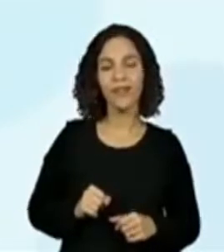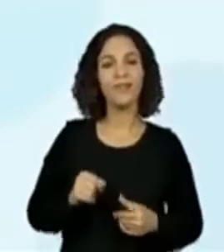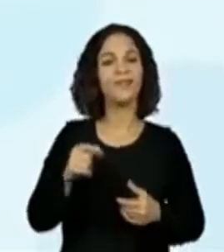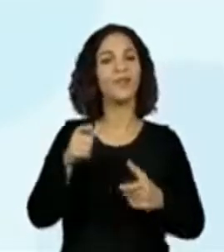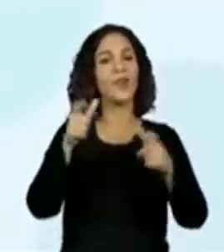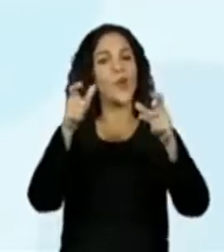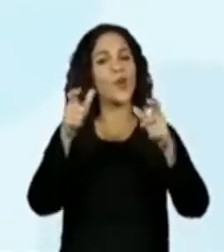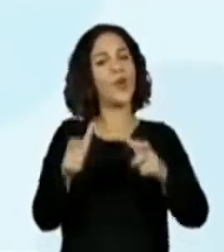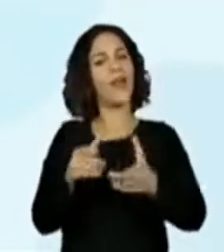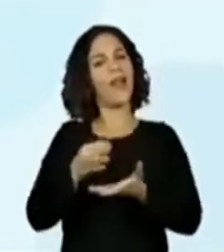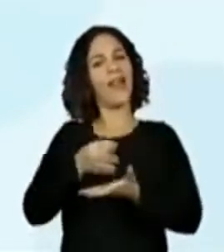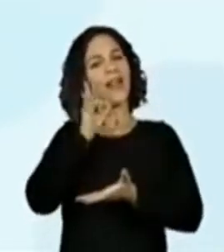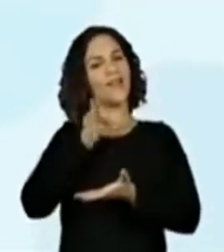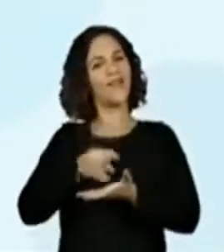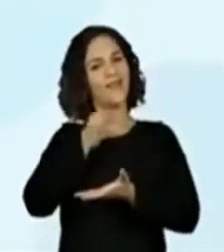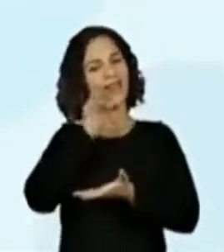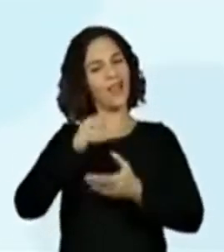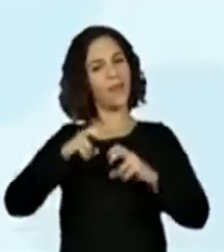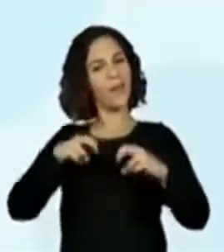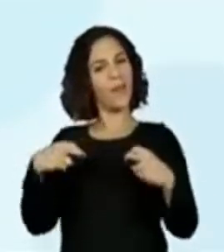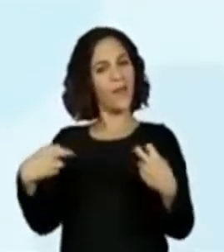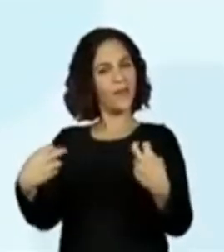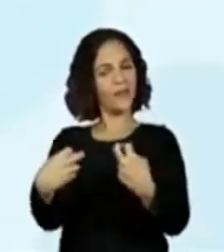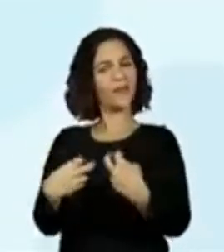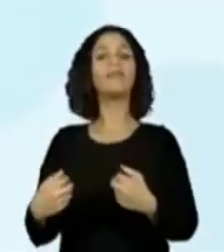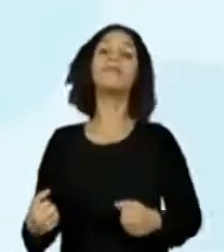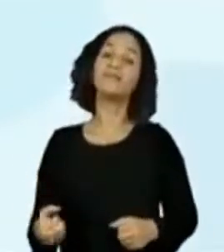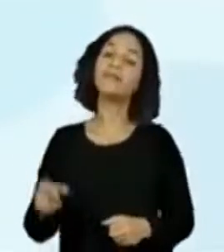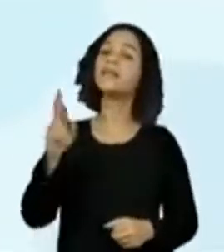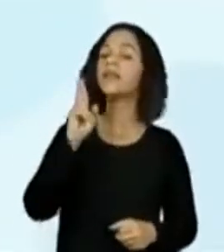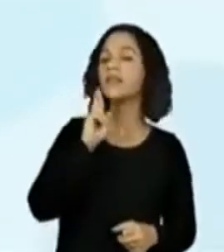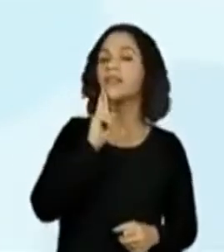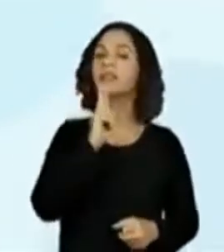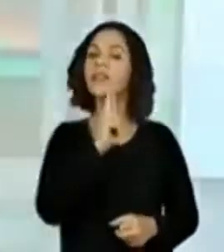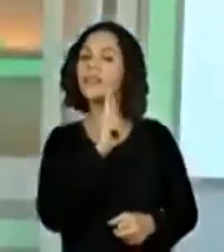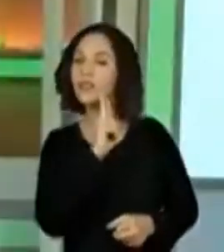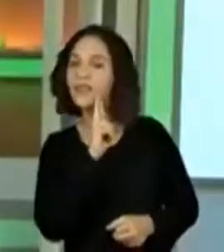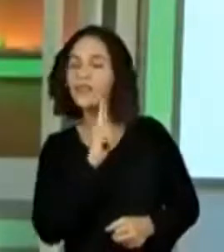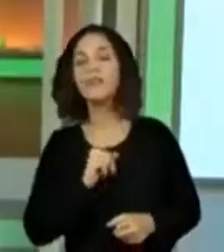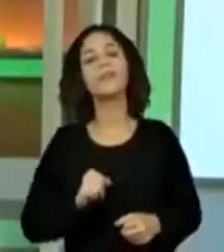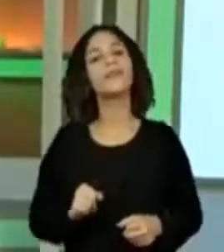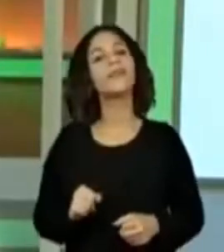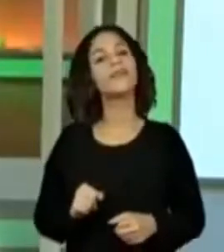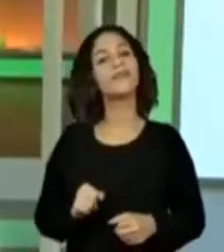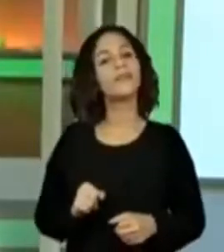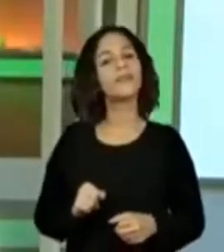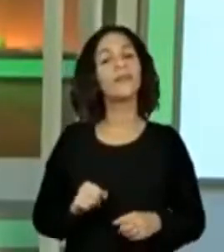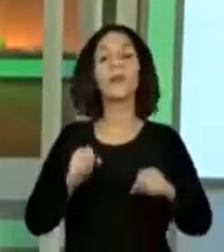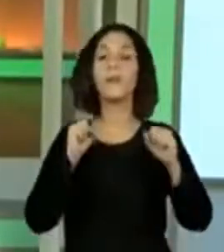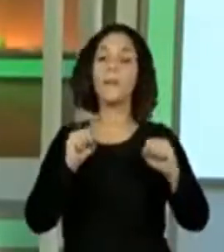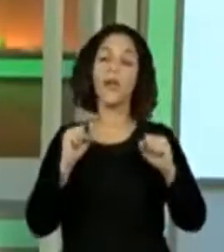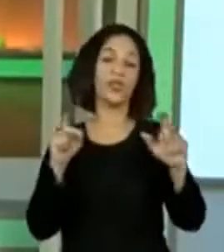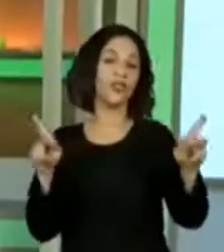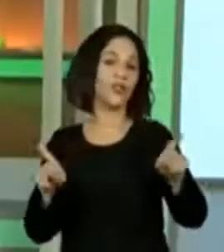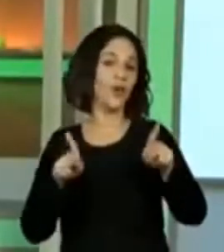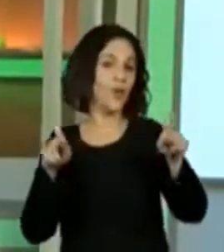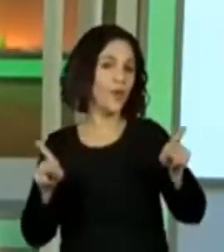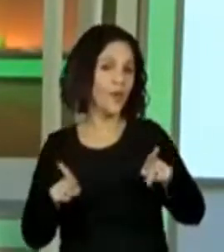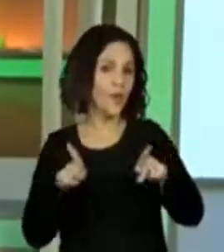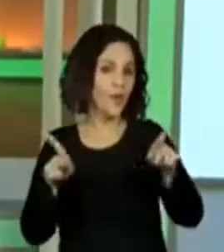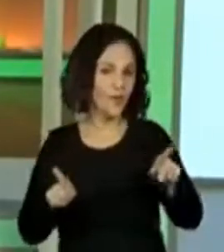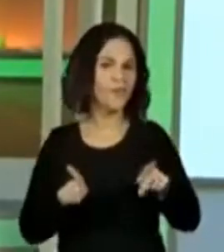Café, cafeteria, o que mais? Restaurante, pode ser o shopping,